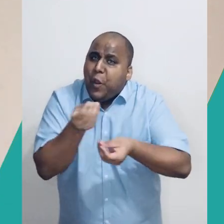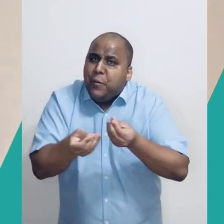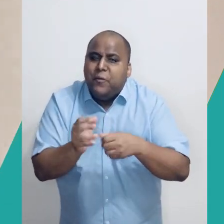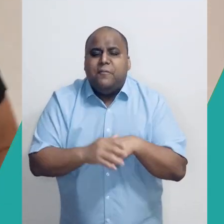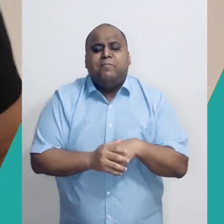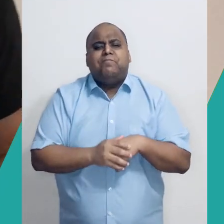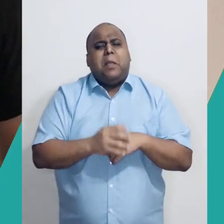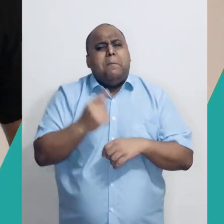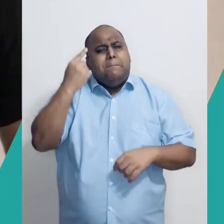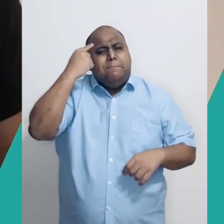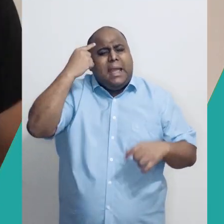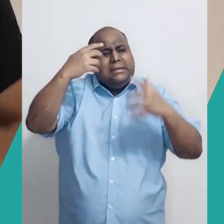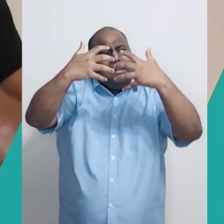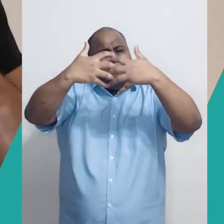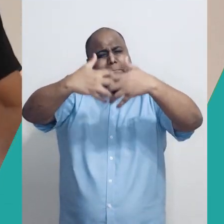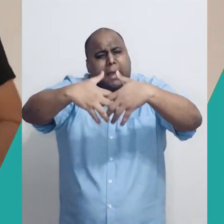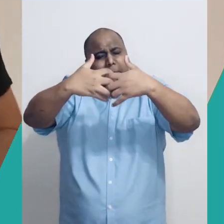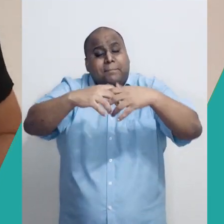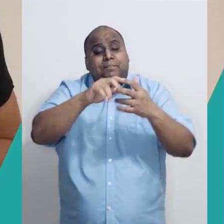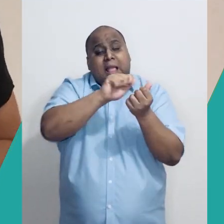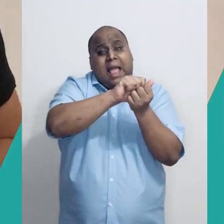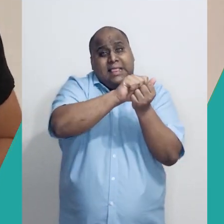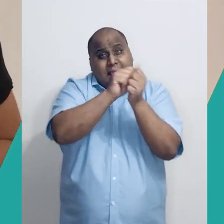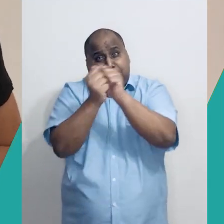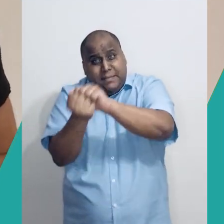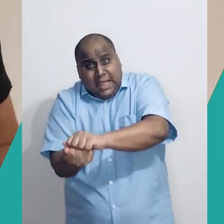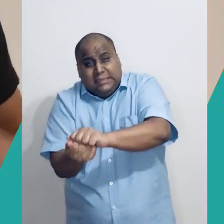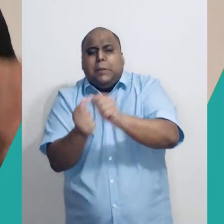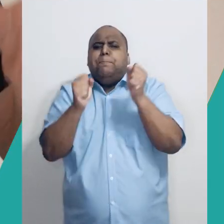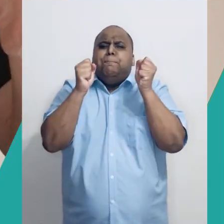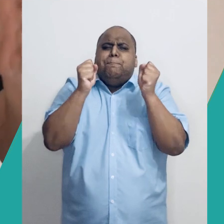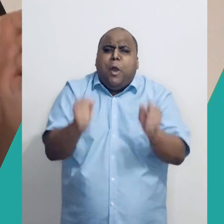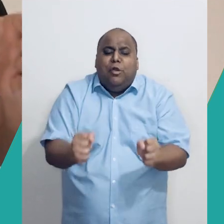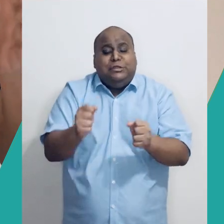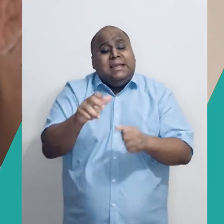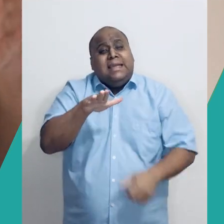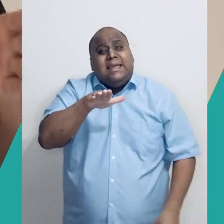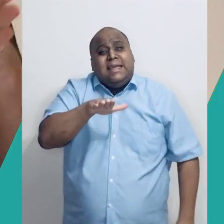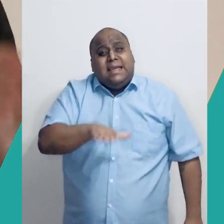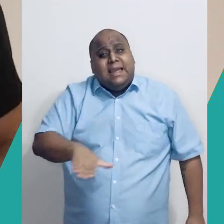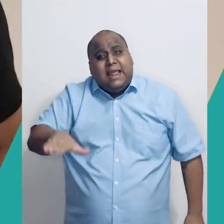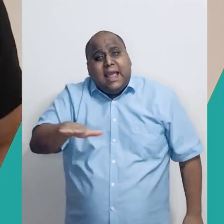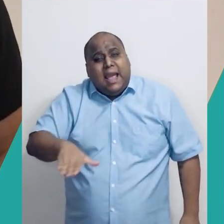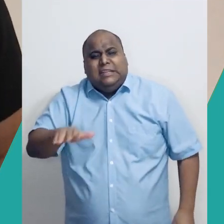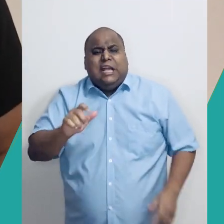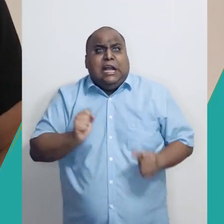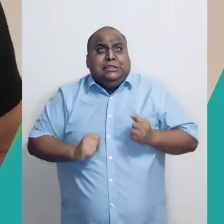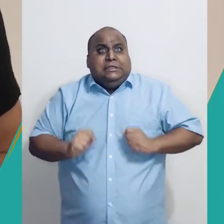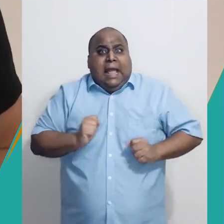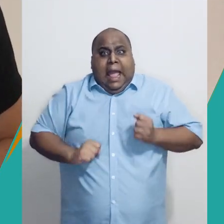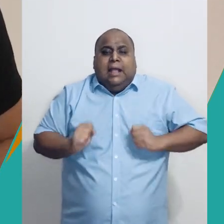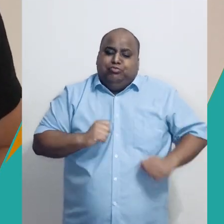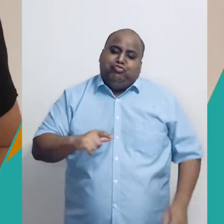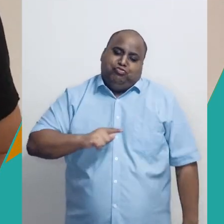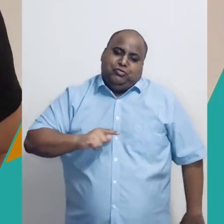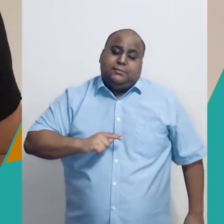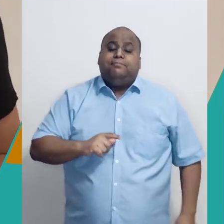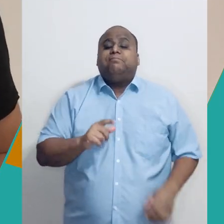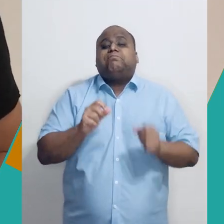adaptação, já que a gente pode ter aí algumas crianças que são agitadas, né? Você pode colocar um tapete demarcando